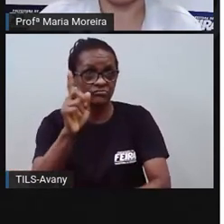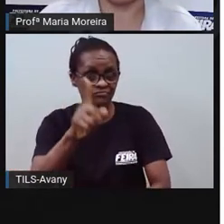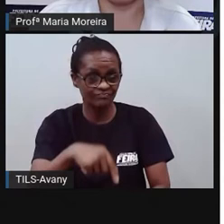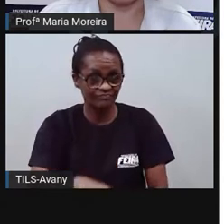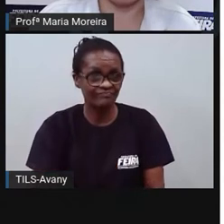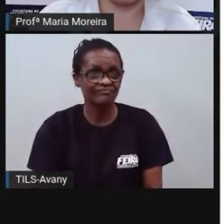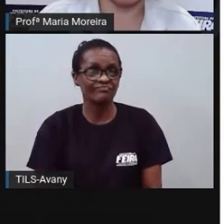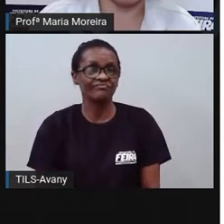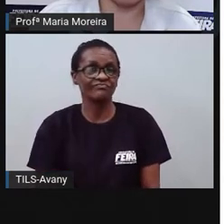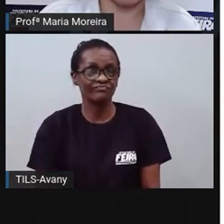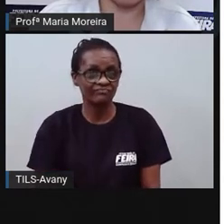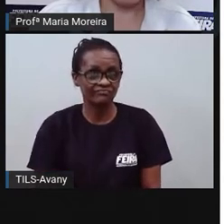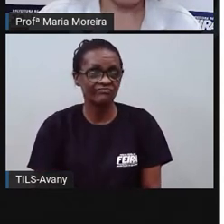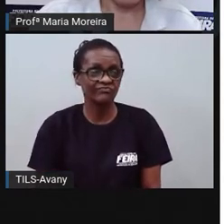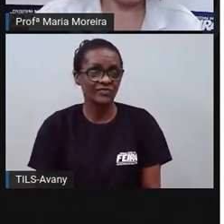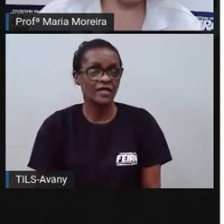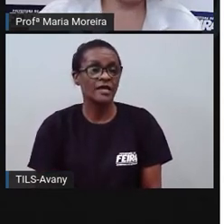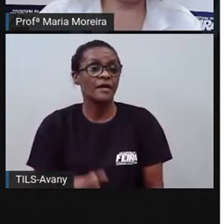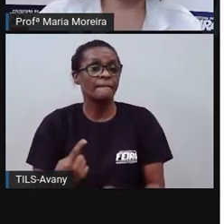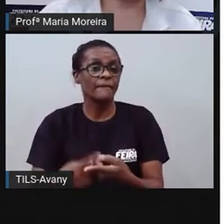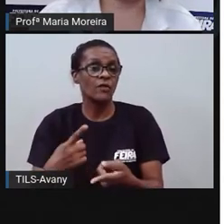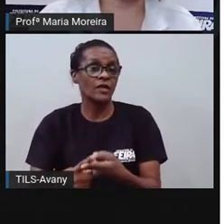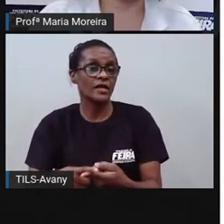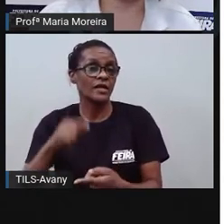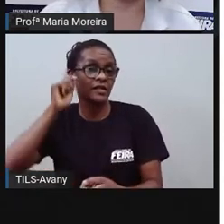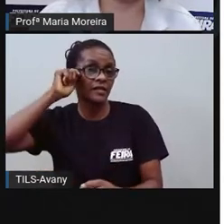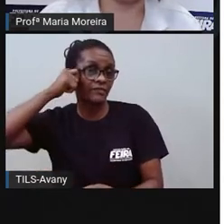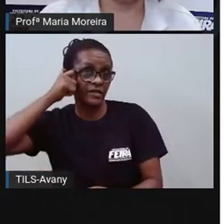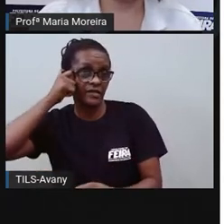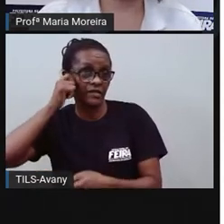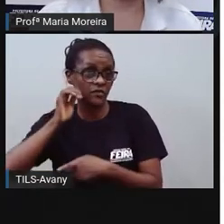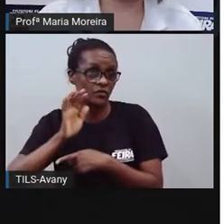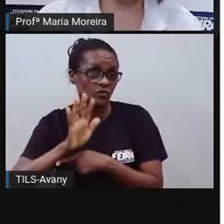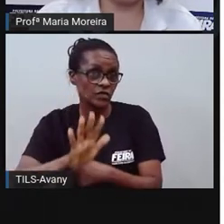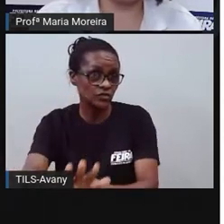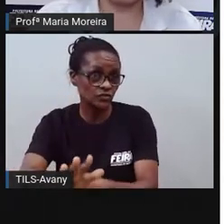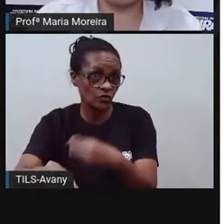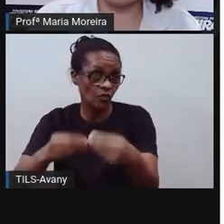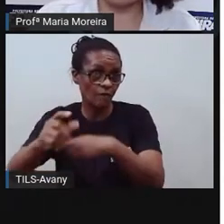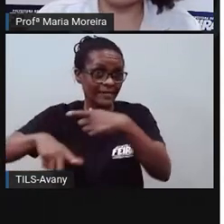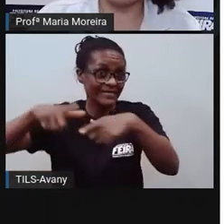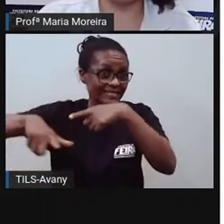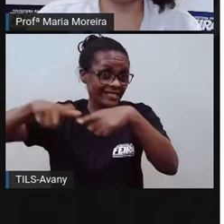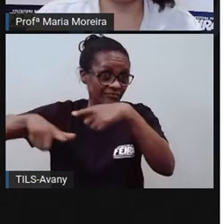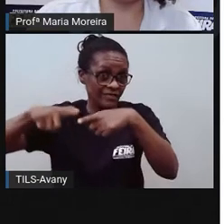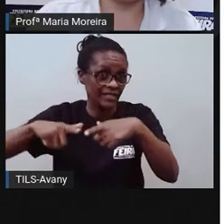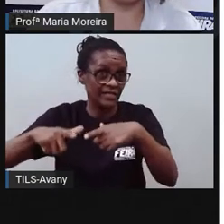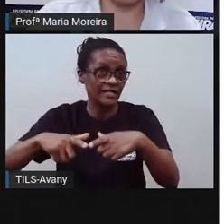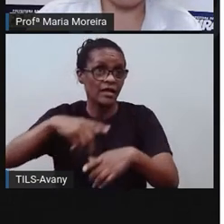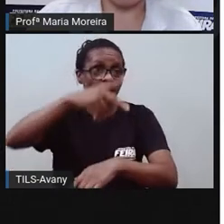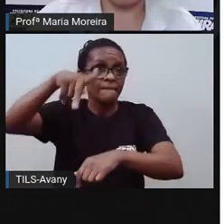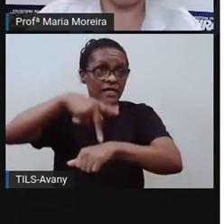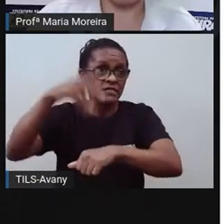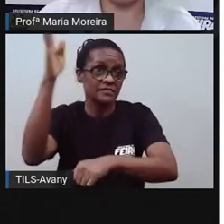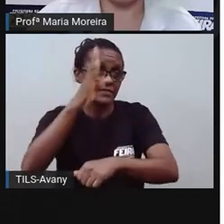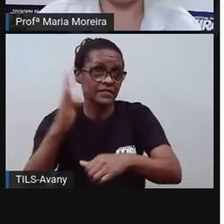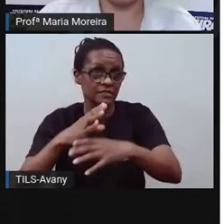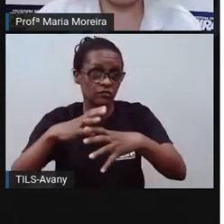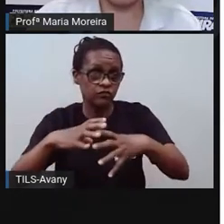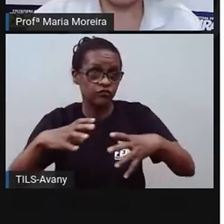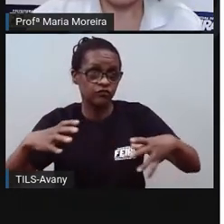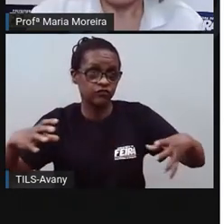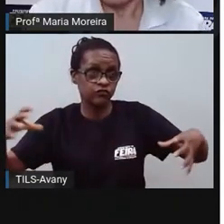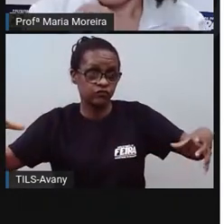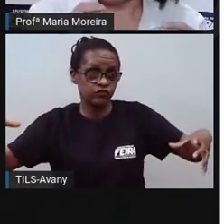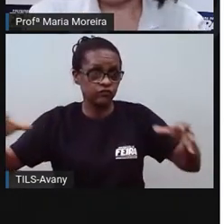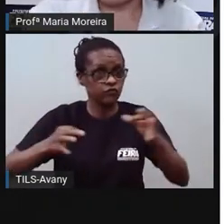material da sociedade brasileira, influenciou também o quê? Sua formação cultural. Olha só,